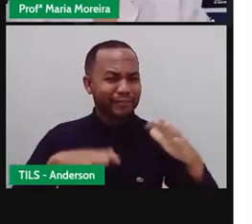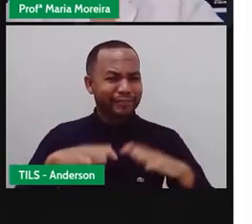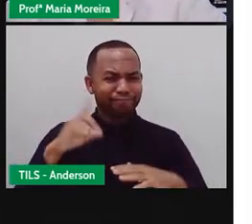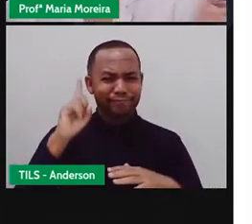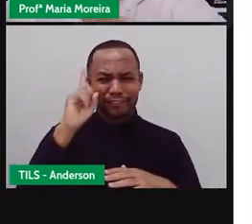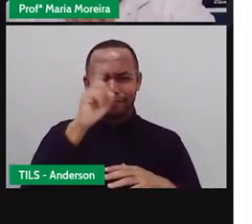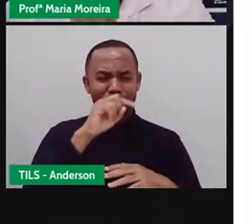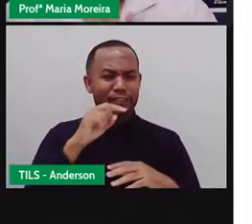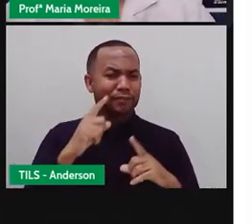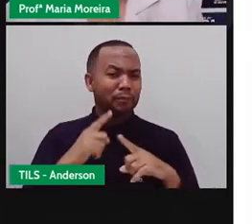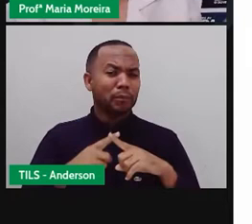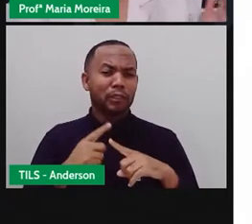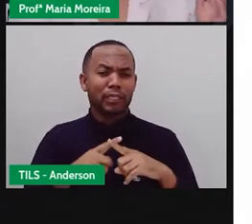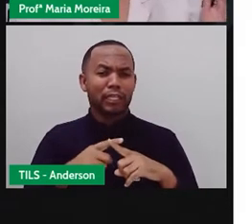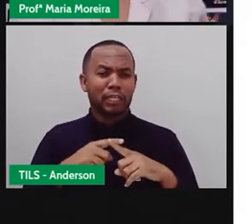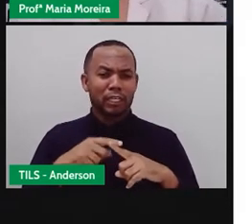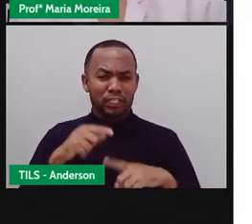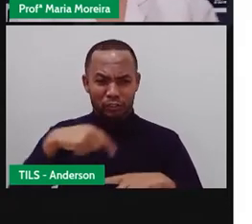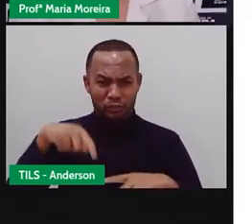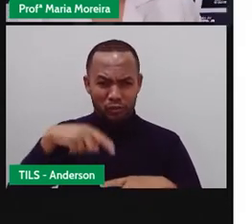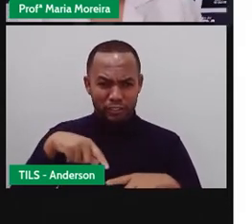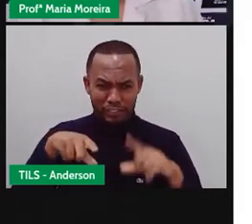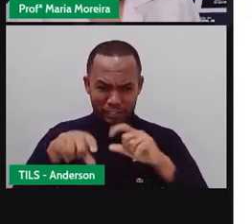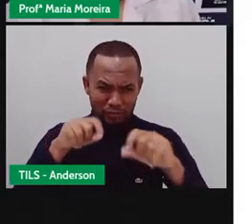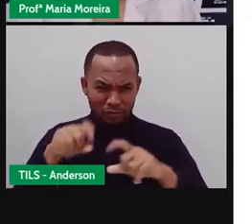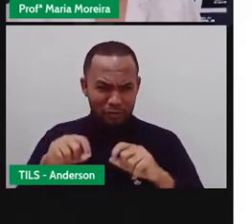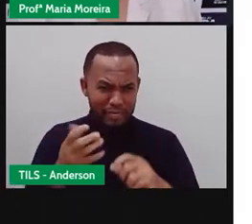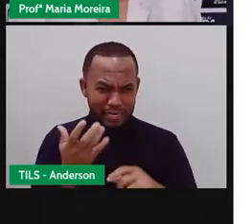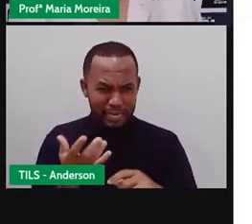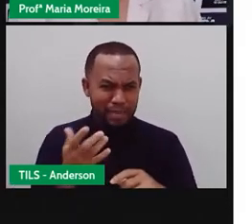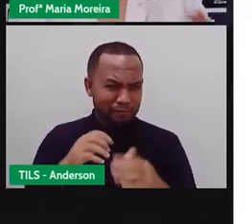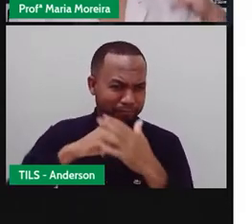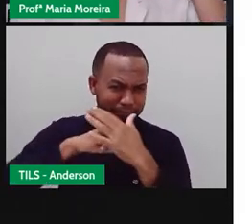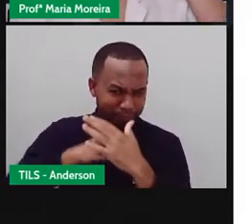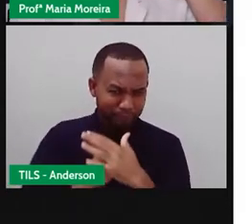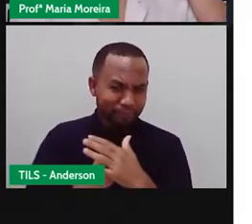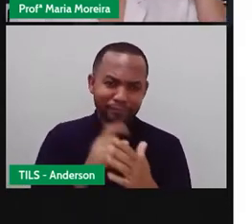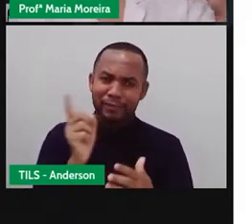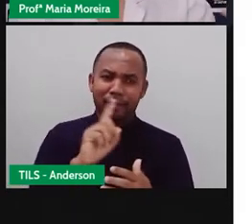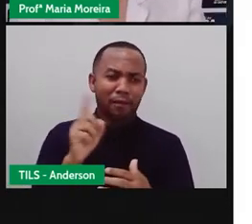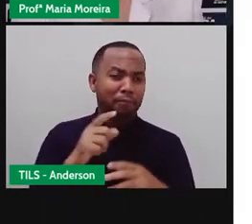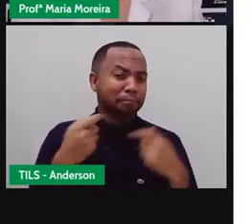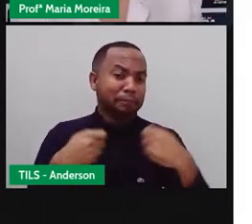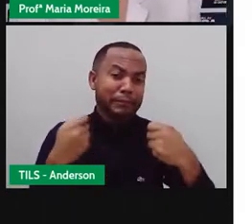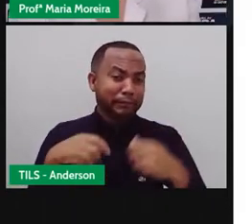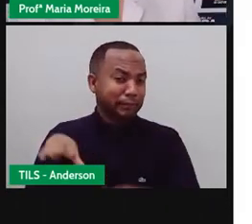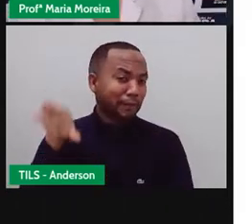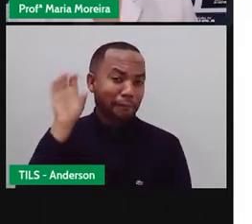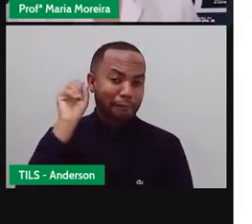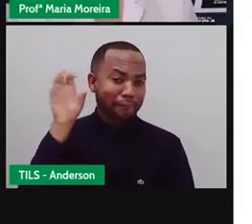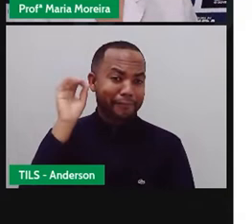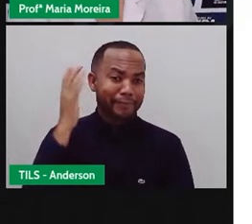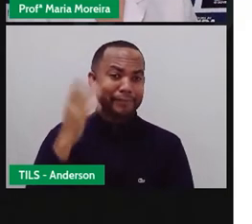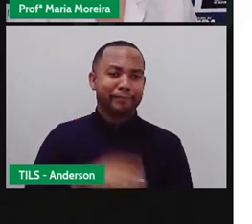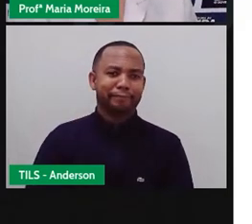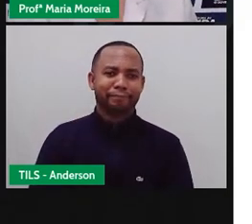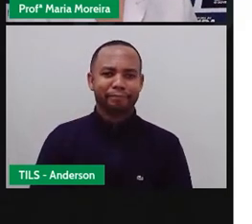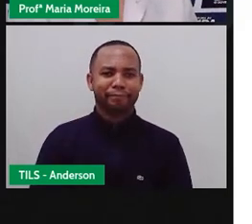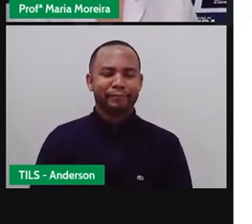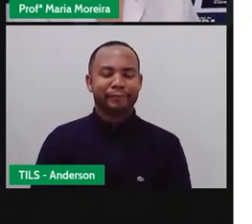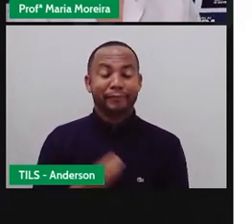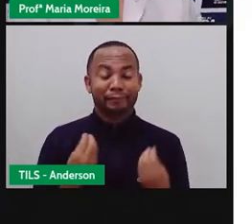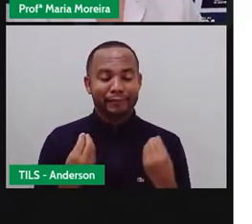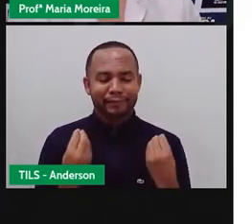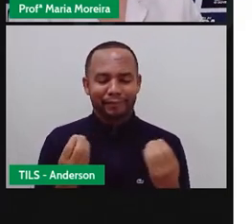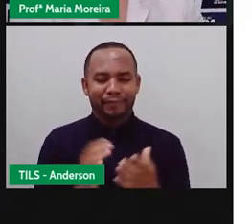carro de som está passando na rua, a gente não tem como dizer assim, ai, meu Deus, vou desligar. Não, a gente tem que o quê? Que ouvir. Por isso que é uma mídia invasiva,